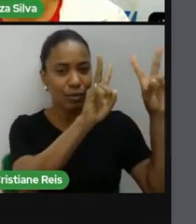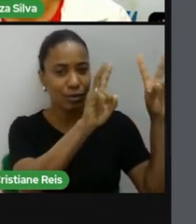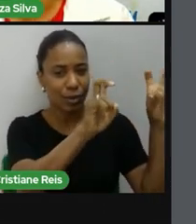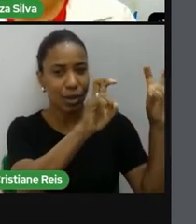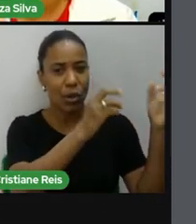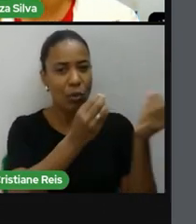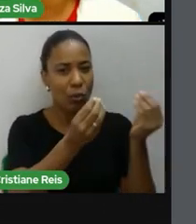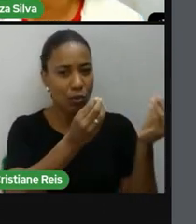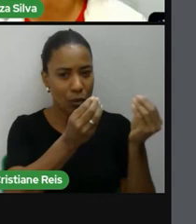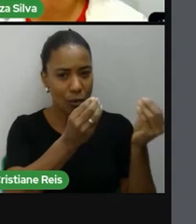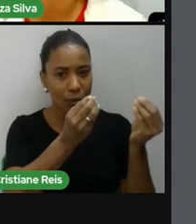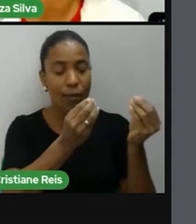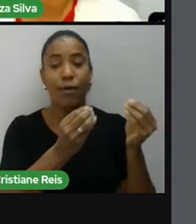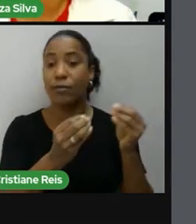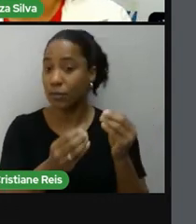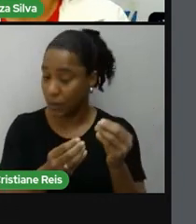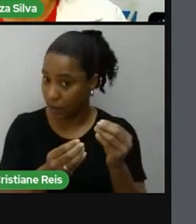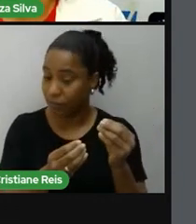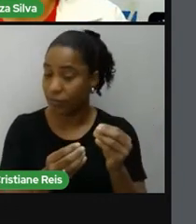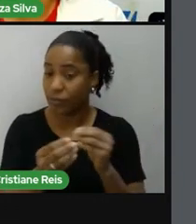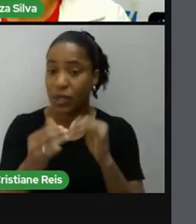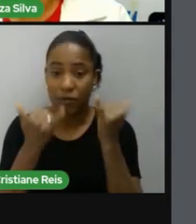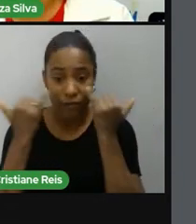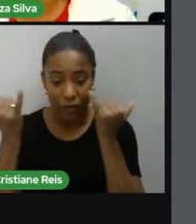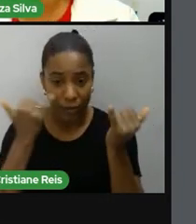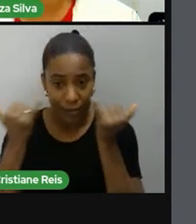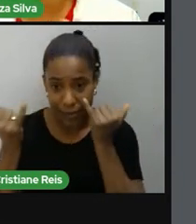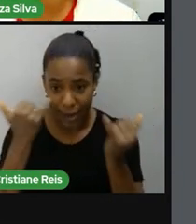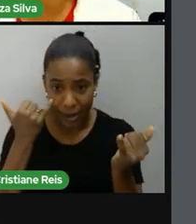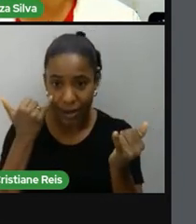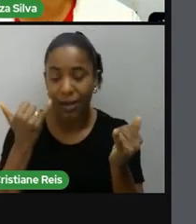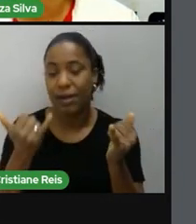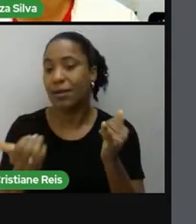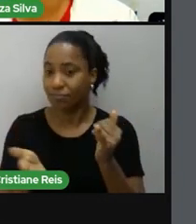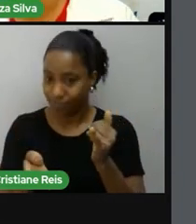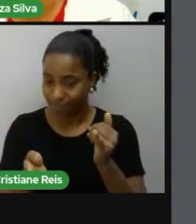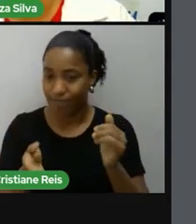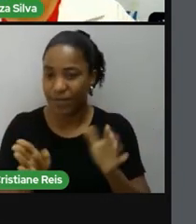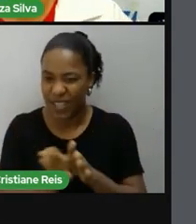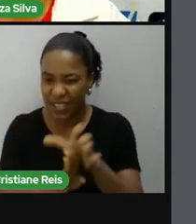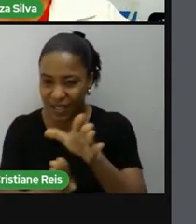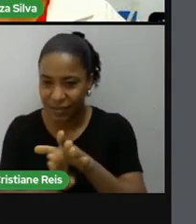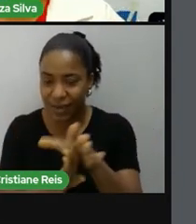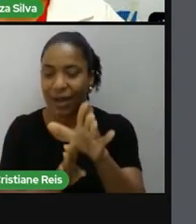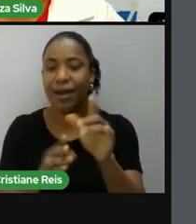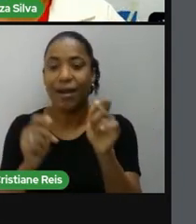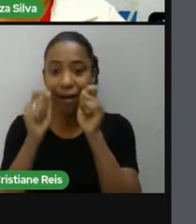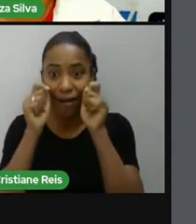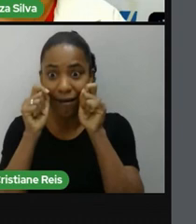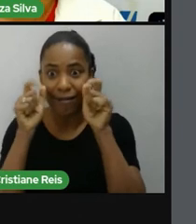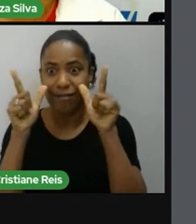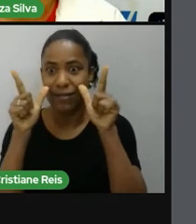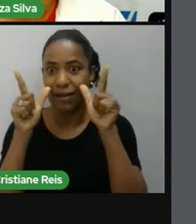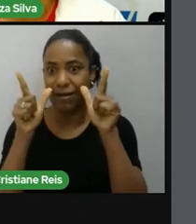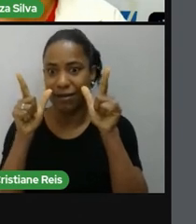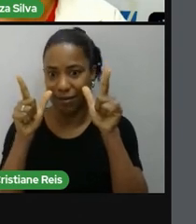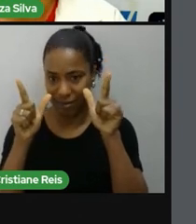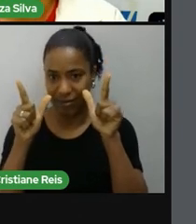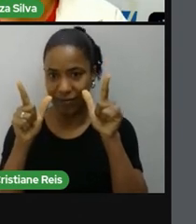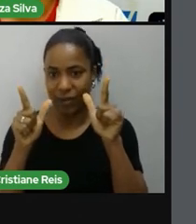alertar o público sobre algo ou incentivá-lo a adotar uma determinada atitude